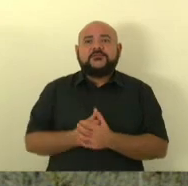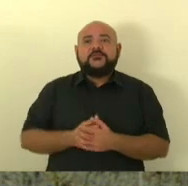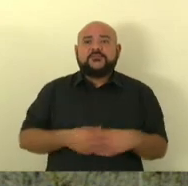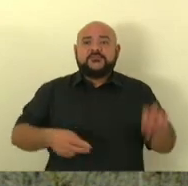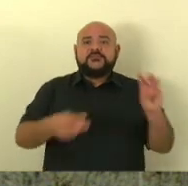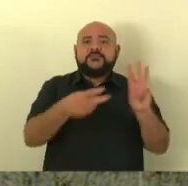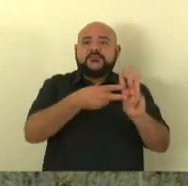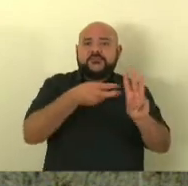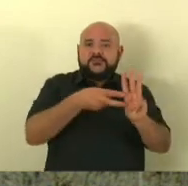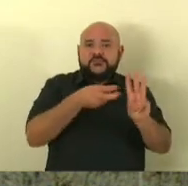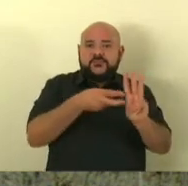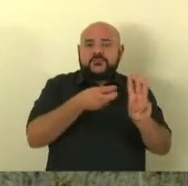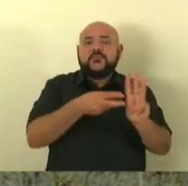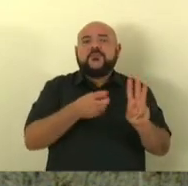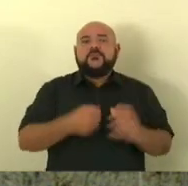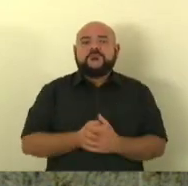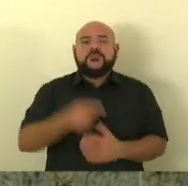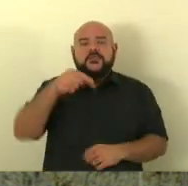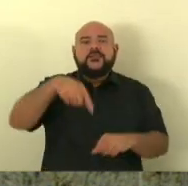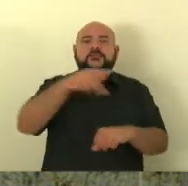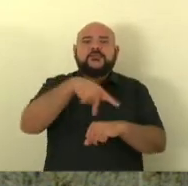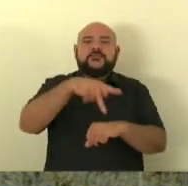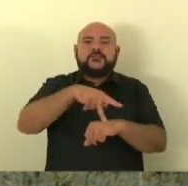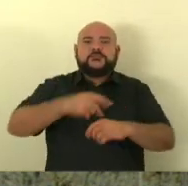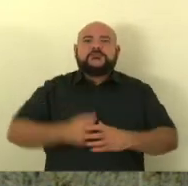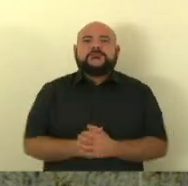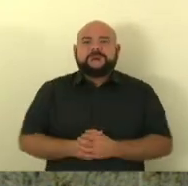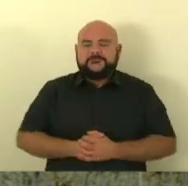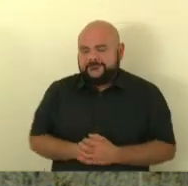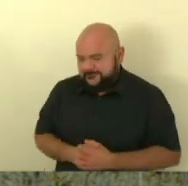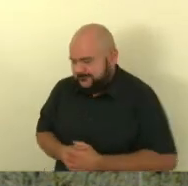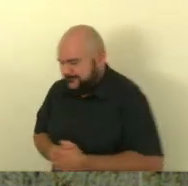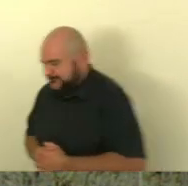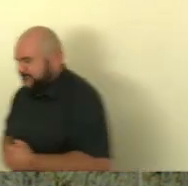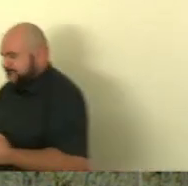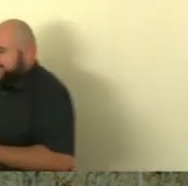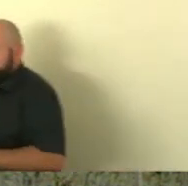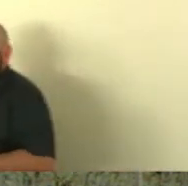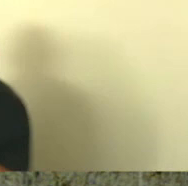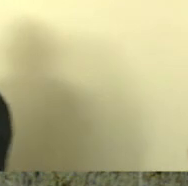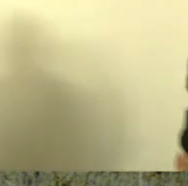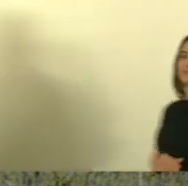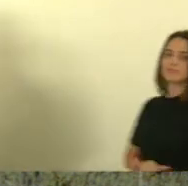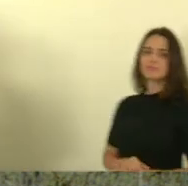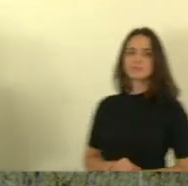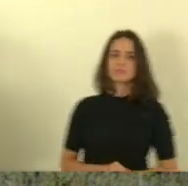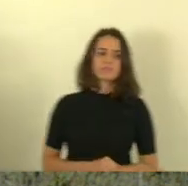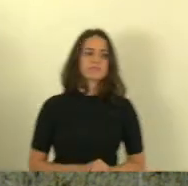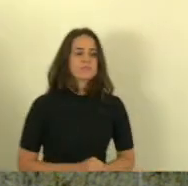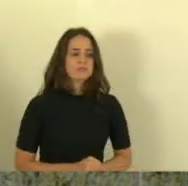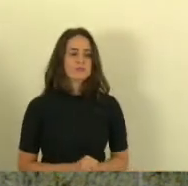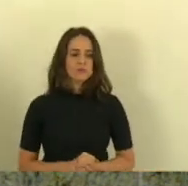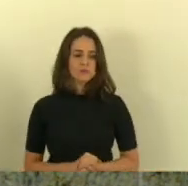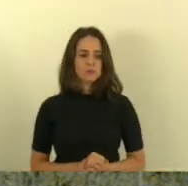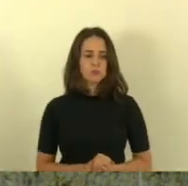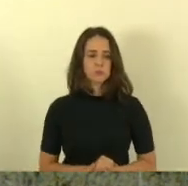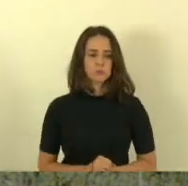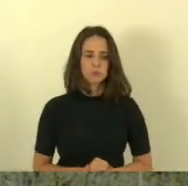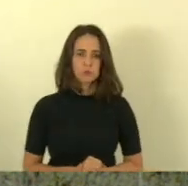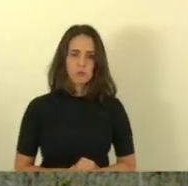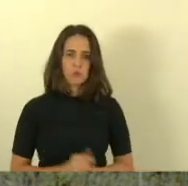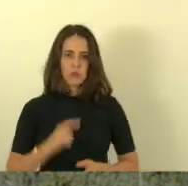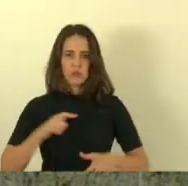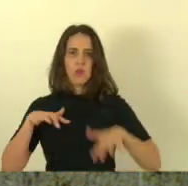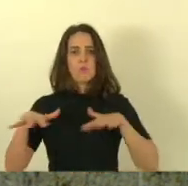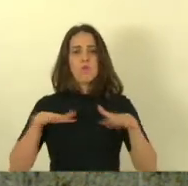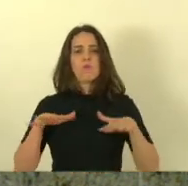os indígenas brasileiros em todos os estados do Brasil há uma mobilização